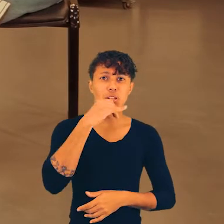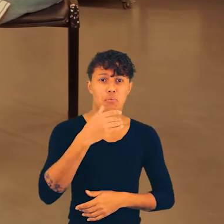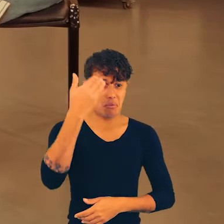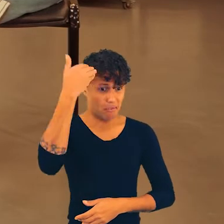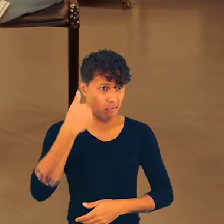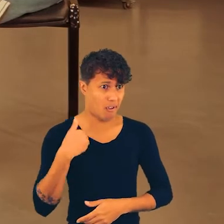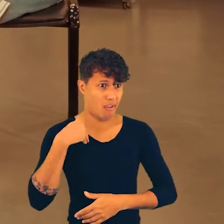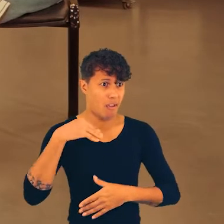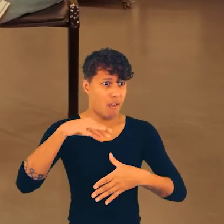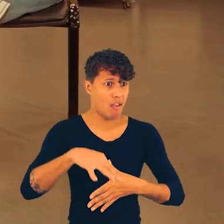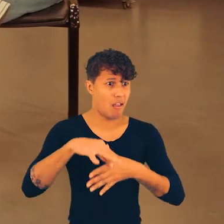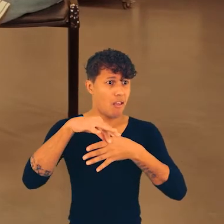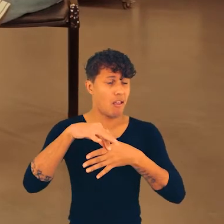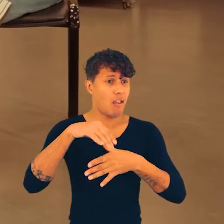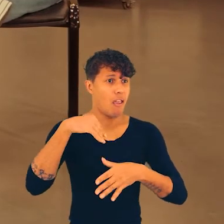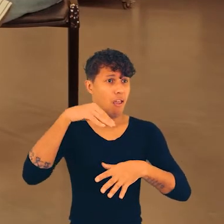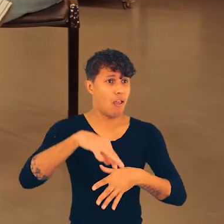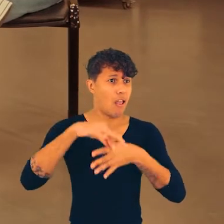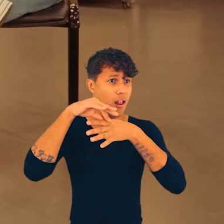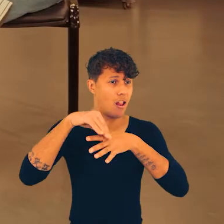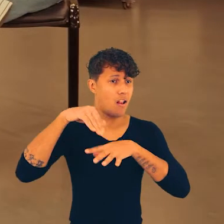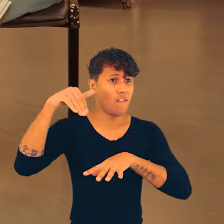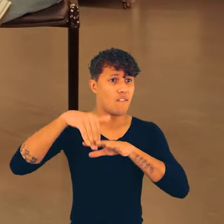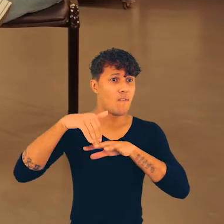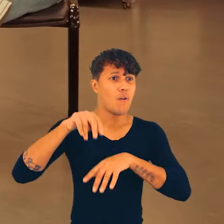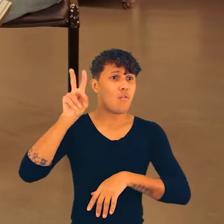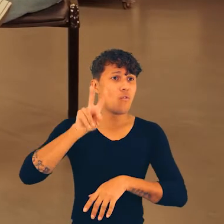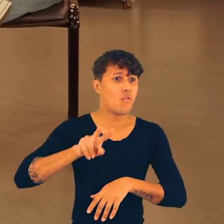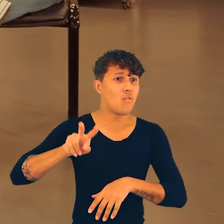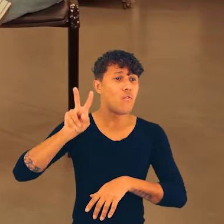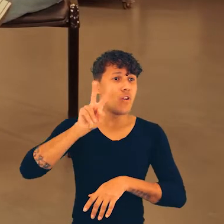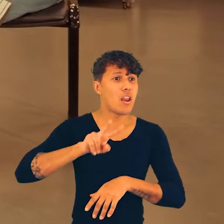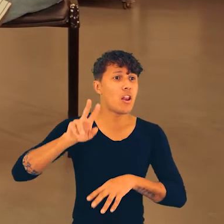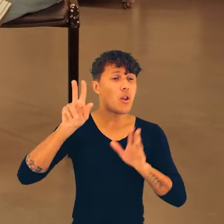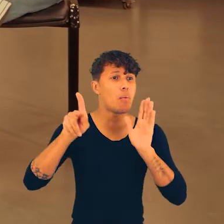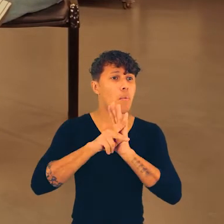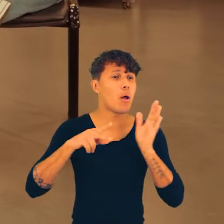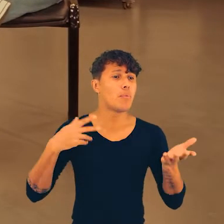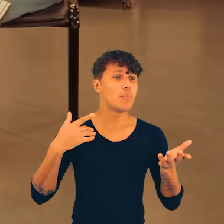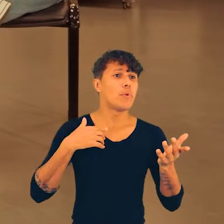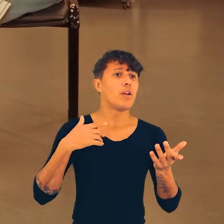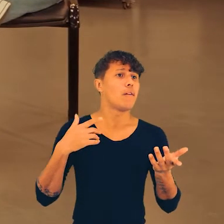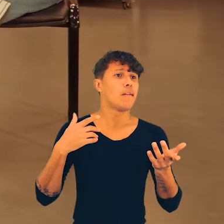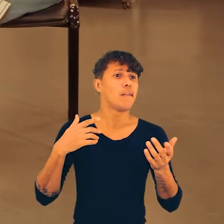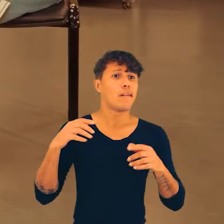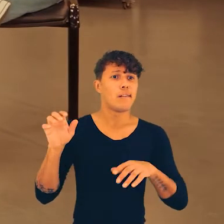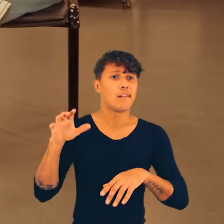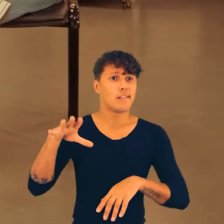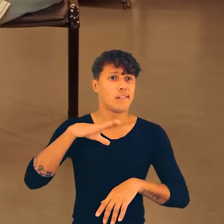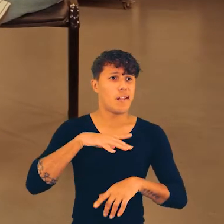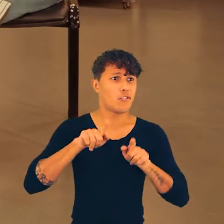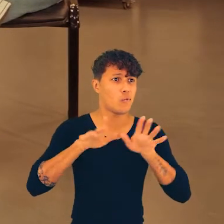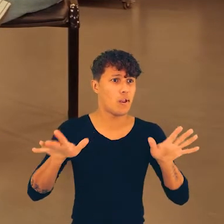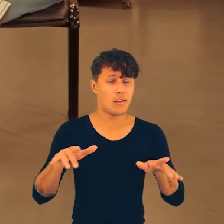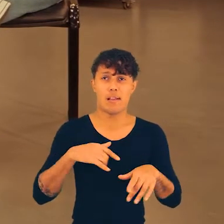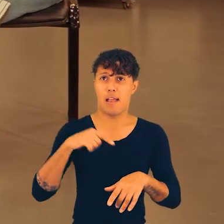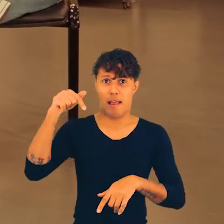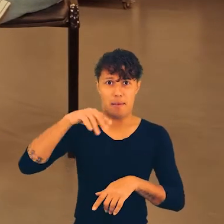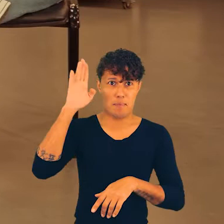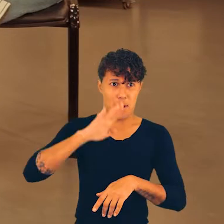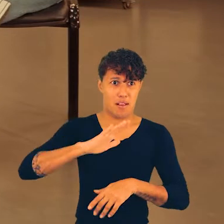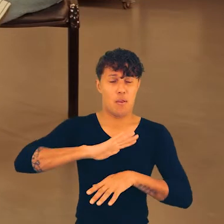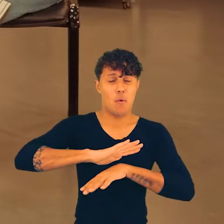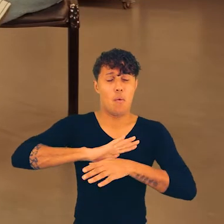que era muito difícil, por exemplo, eu ser eleita vereadora numa cidade do tamanho de Guarulhos. E a minha resposta para essas pessoas sempre foi, gente, num